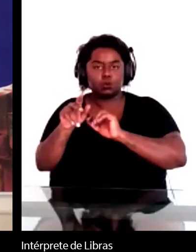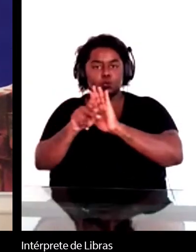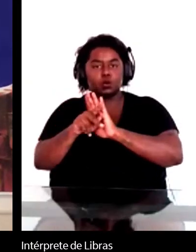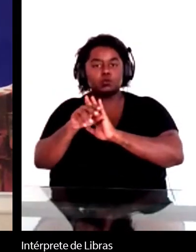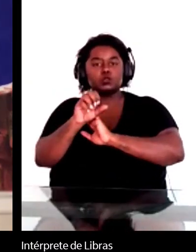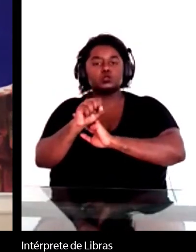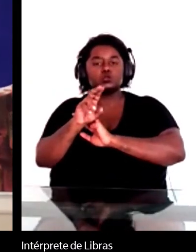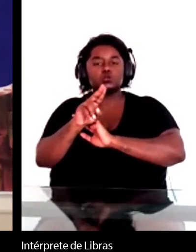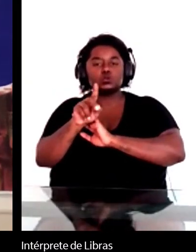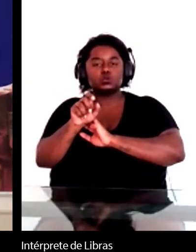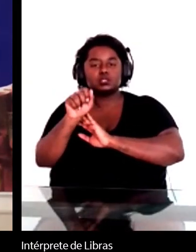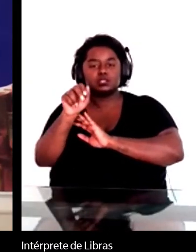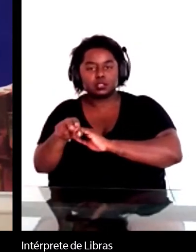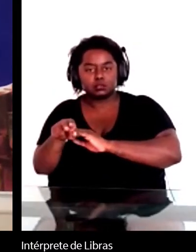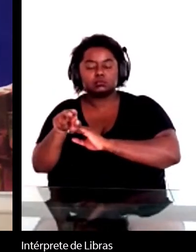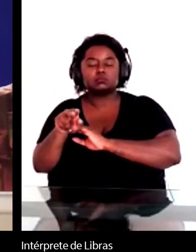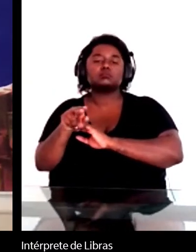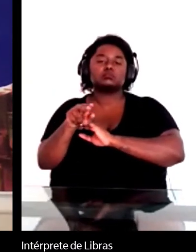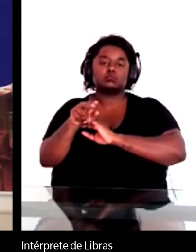depois, mas